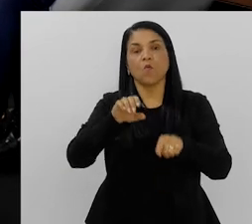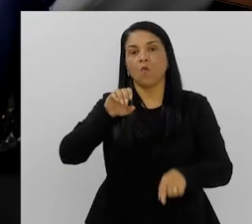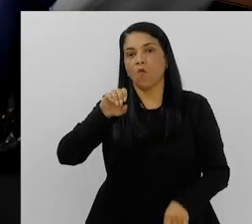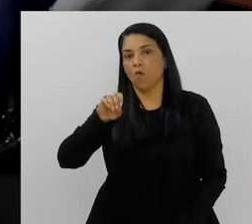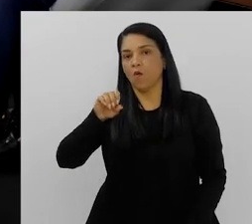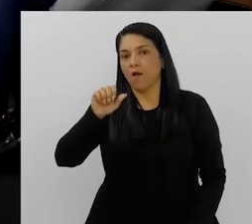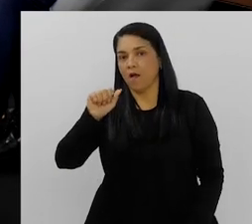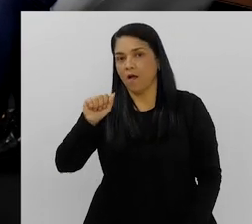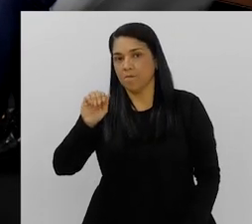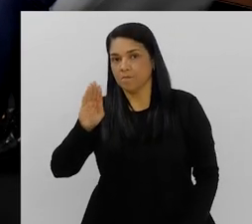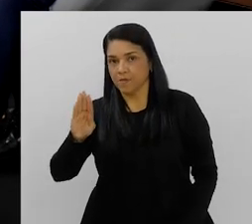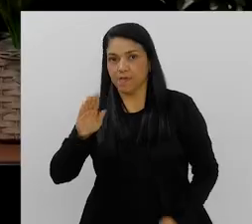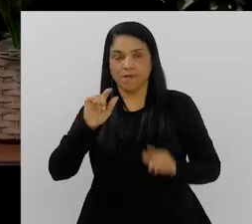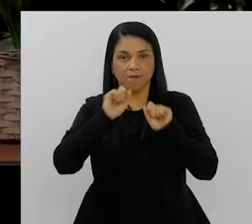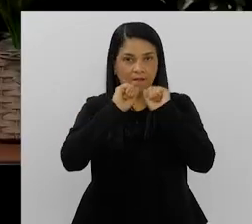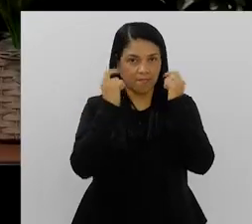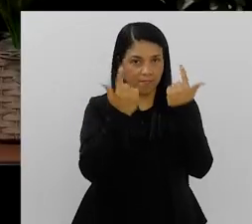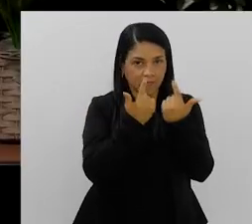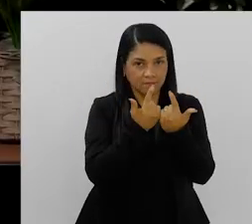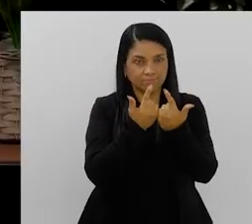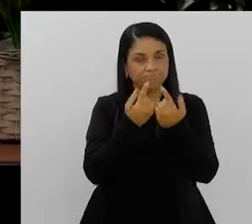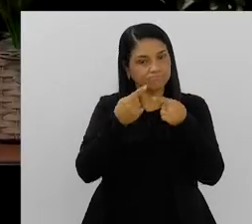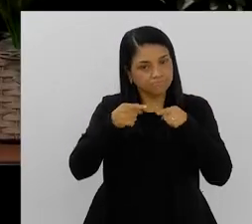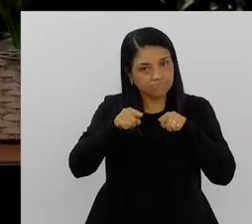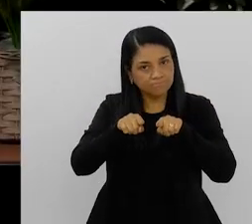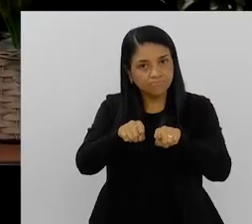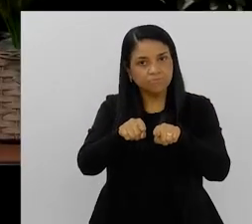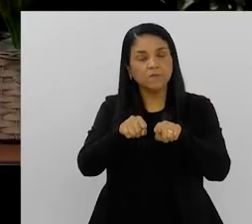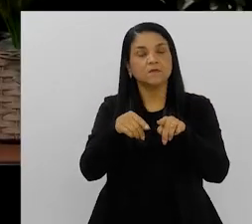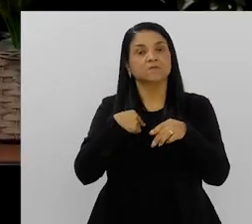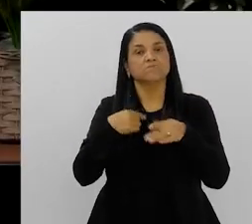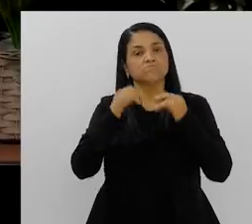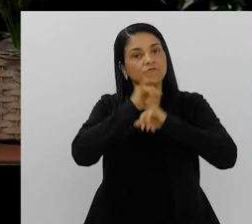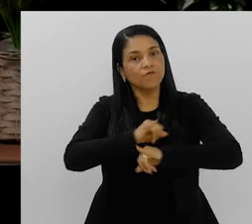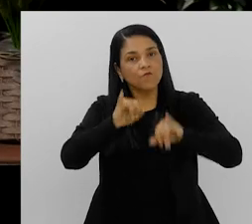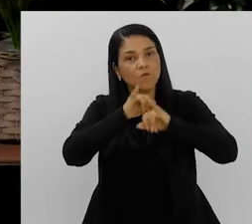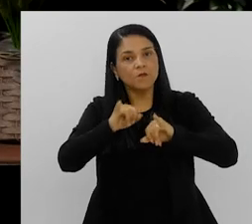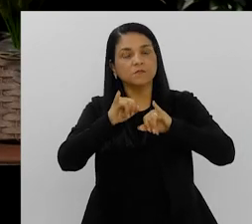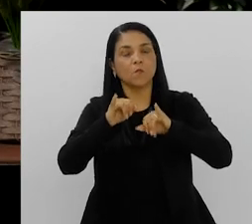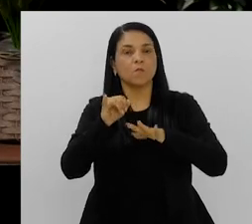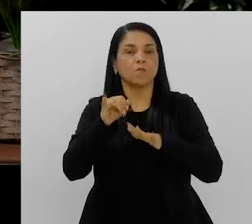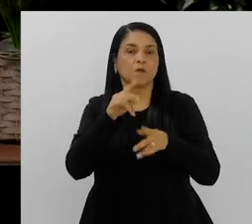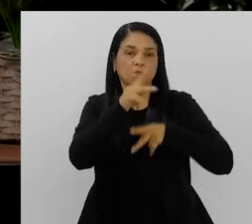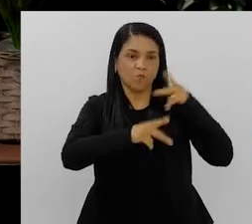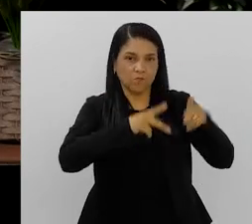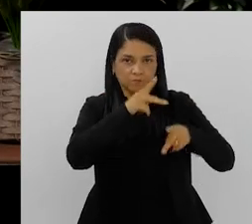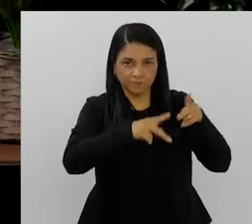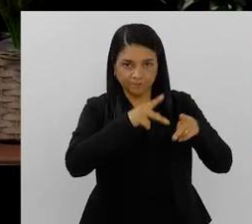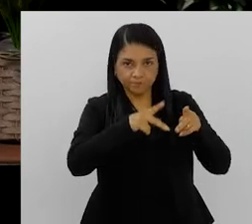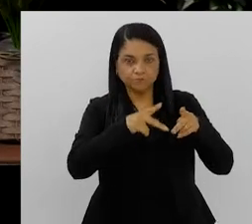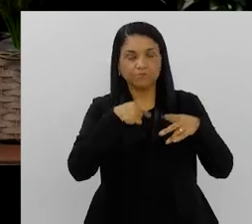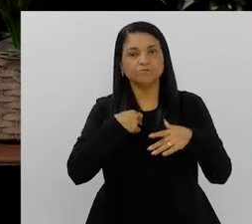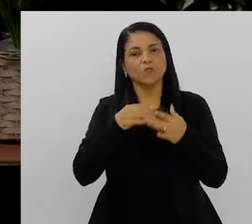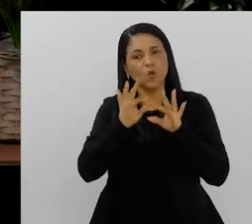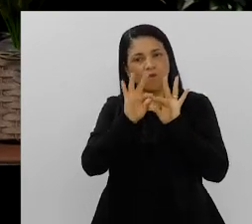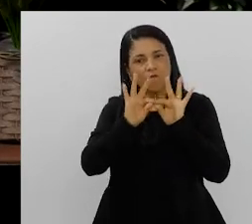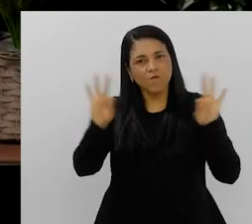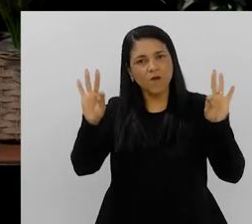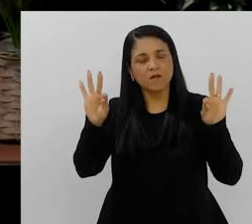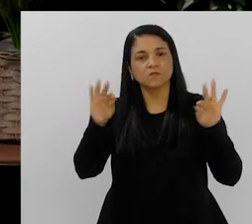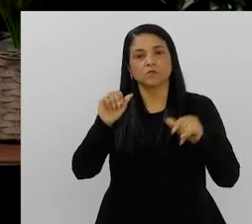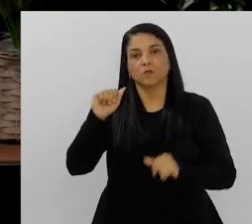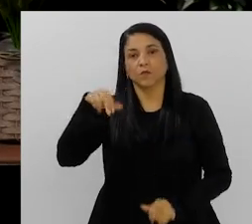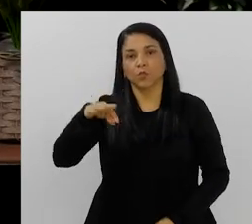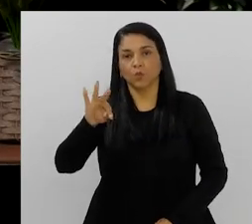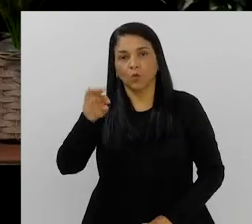dos advogados do Brasil, resolveu trazer para a gente levar o nosso público de forma geral. Eu começaria com uma frase do Antônio